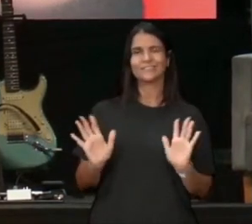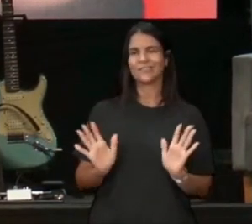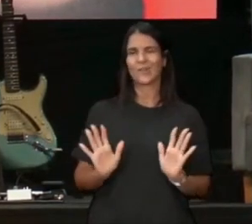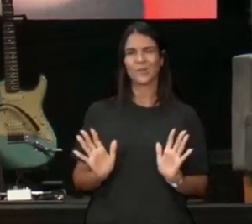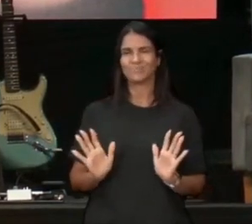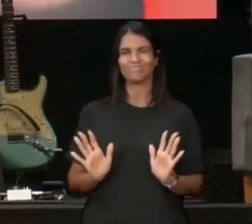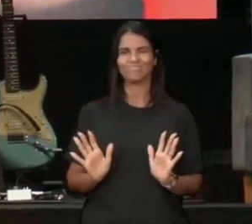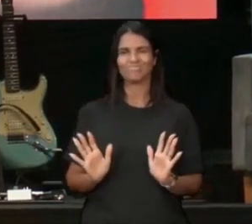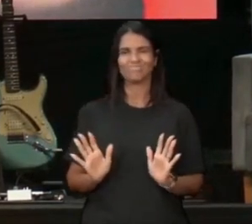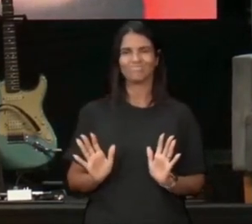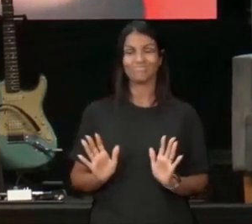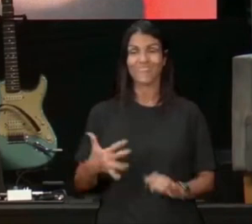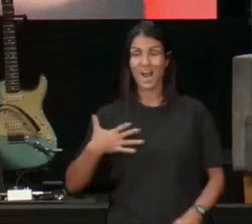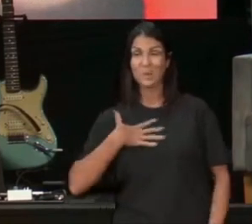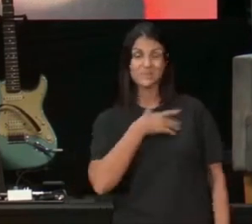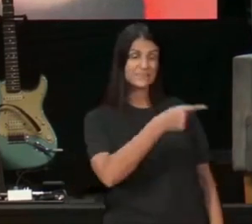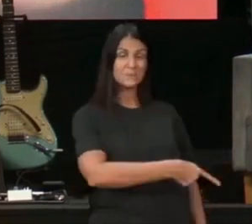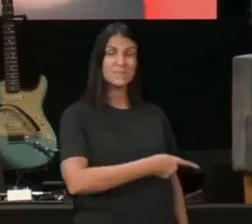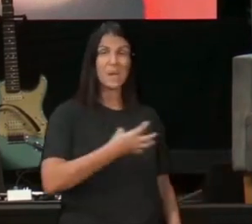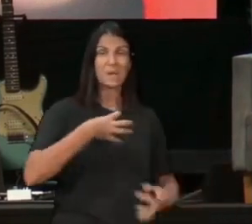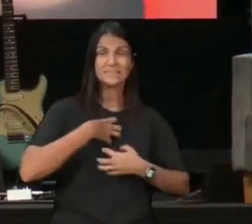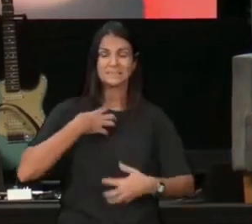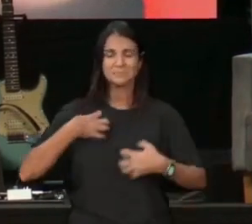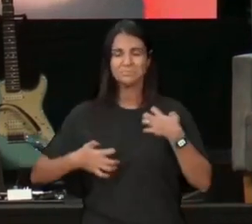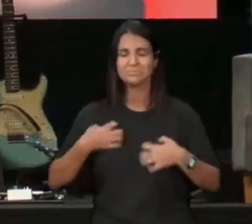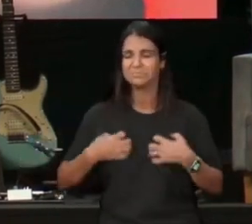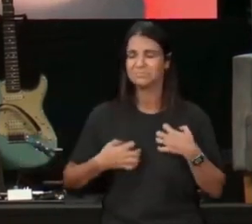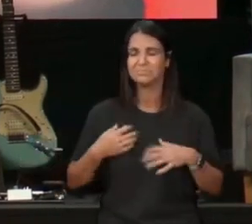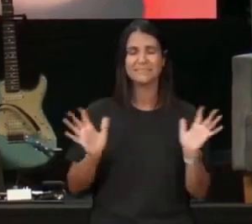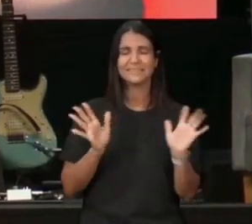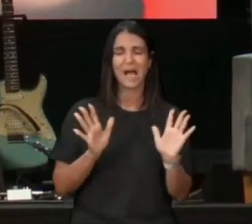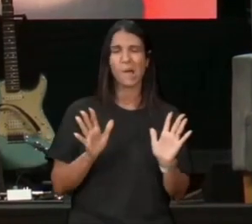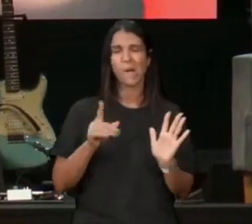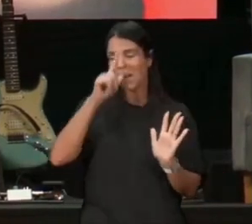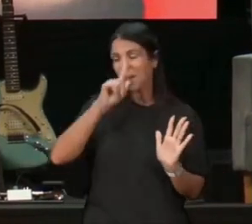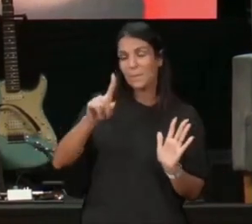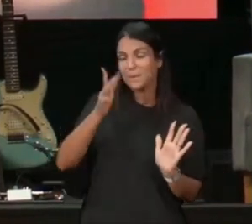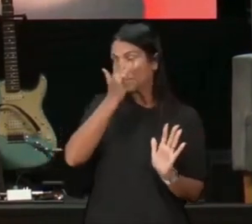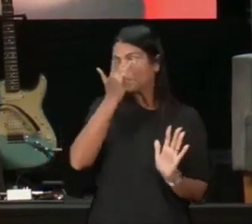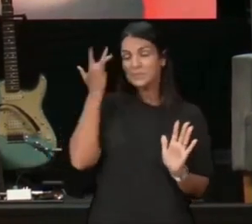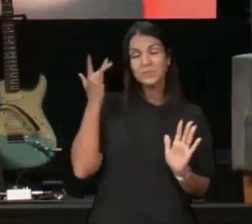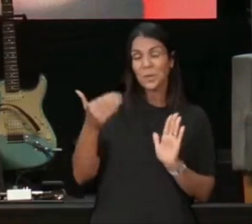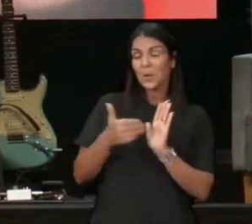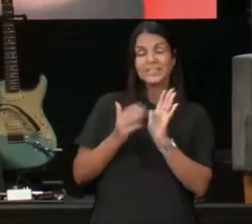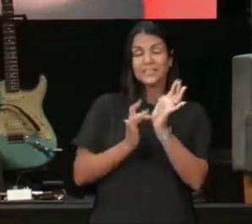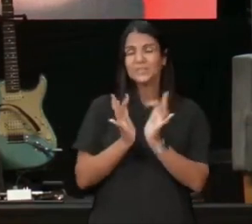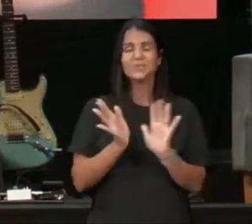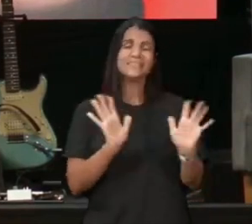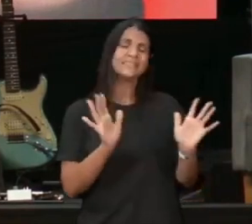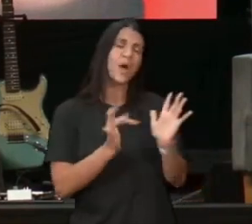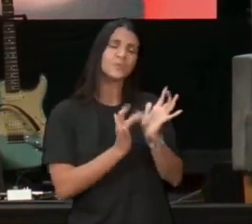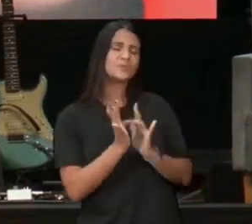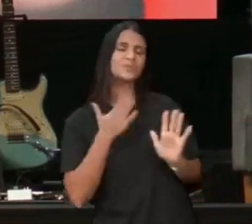ele fica desesperado, manda uma pessoa até Jesus, para falar, Jesus, pelo amor de Deus, vem na minha casa